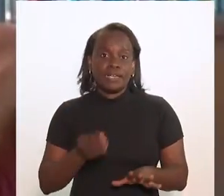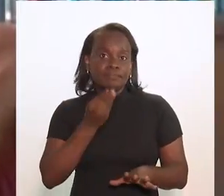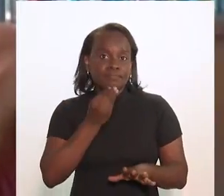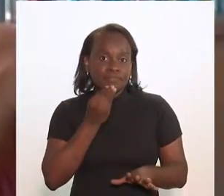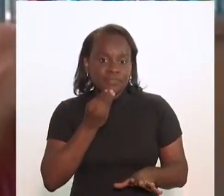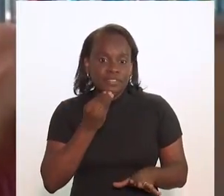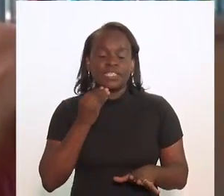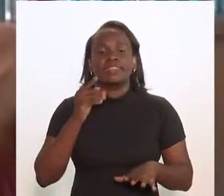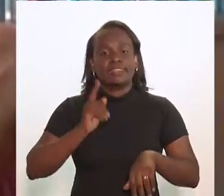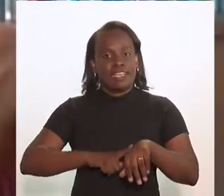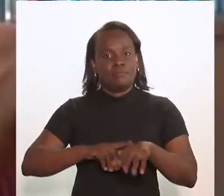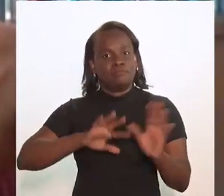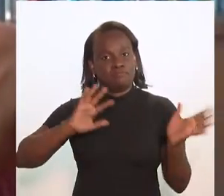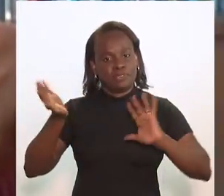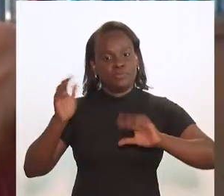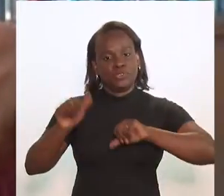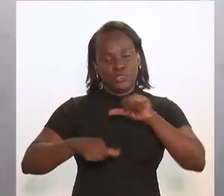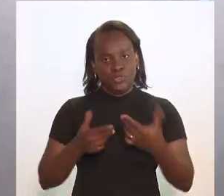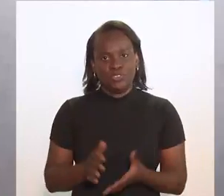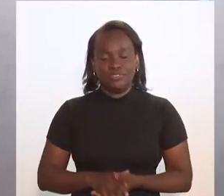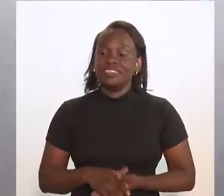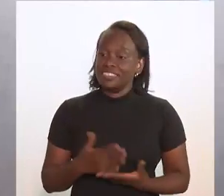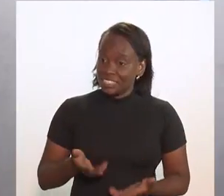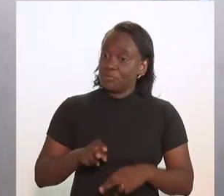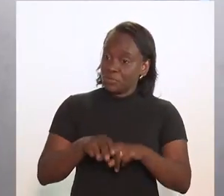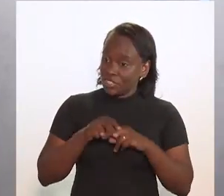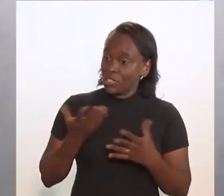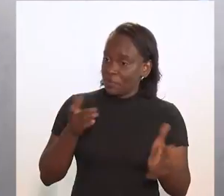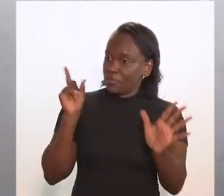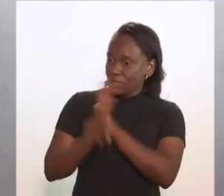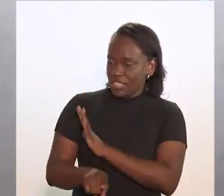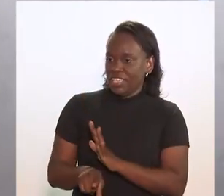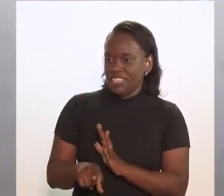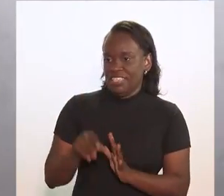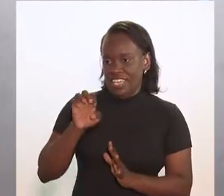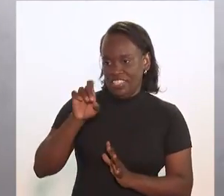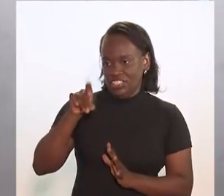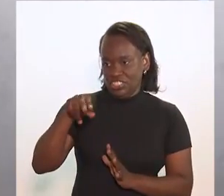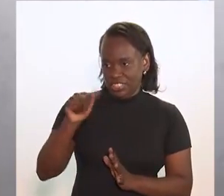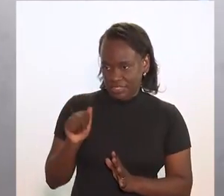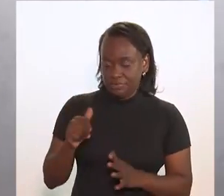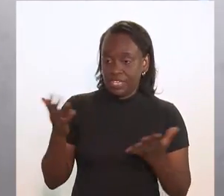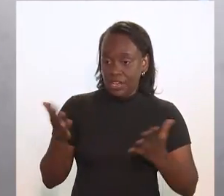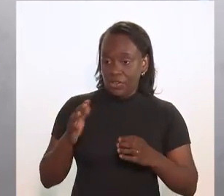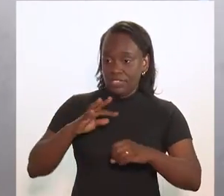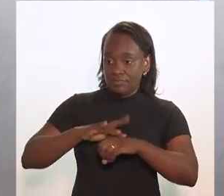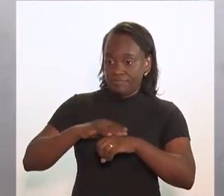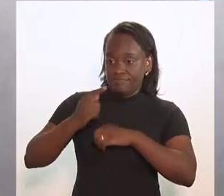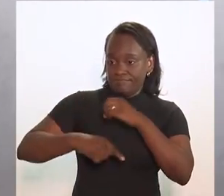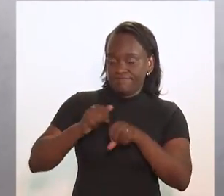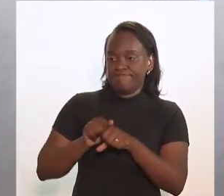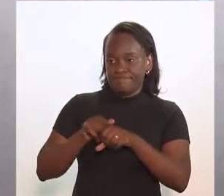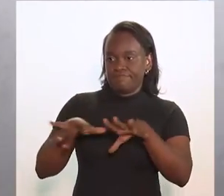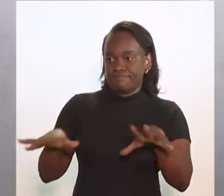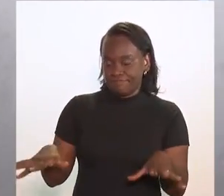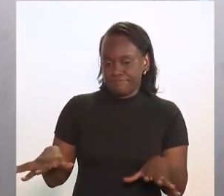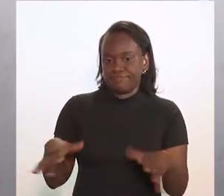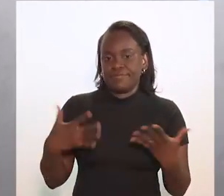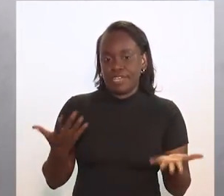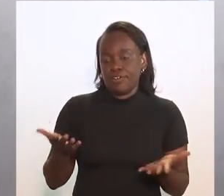evidentemente, os tempos mudaram. Então, é exatamente isso que eu queria te perguntar, Edna. Nesse ano pandêmico, que a gente